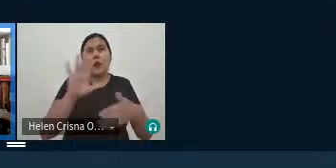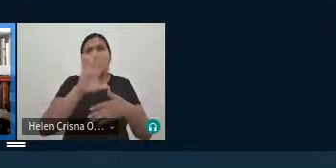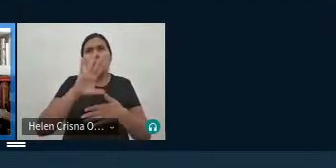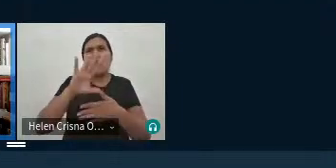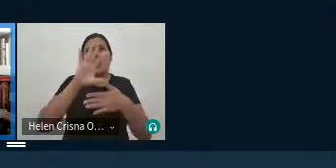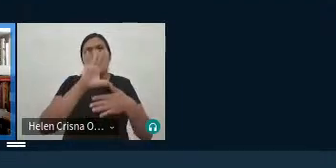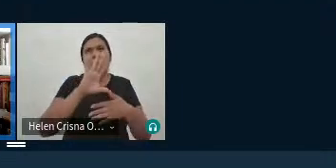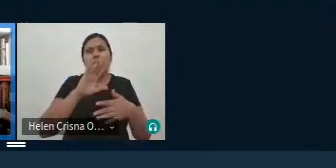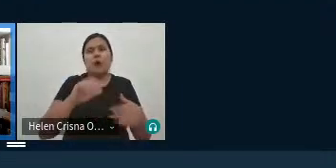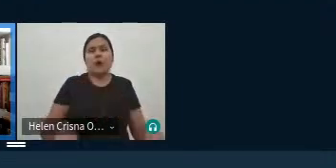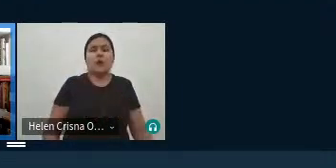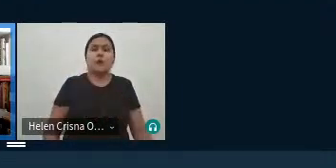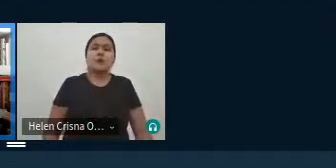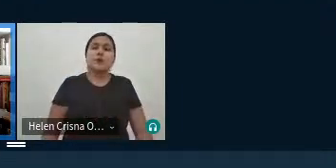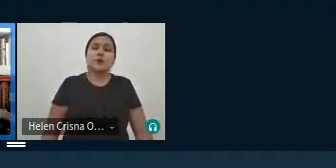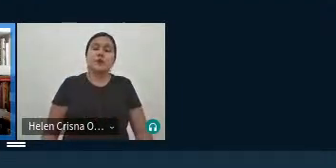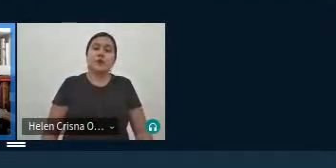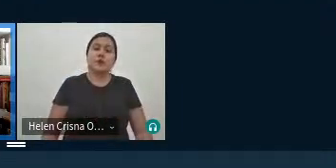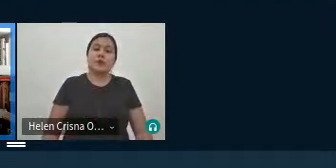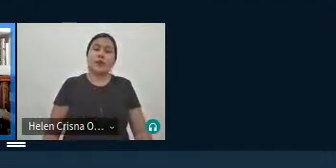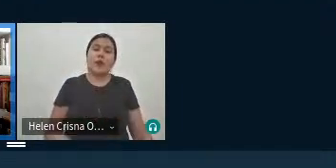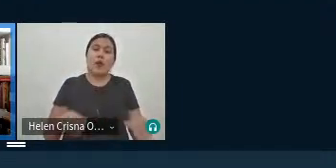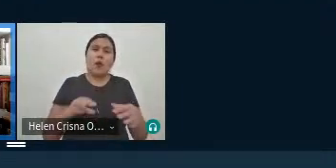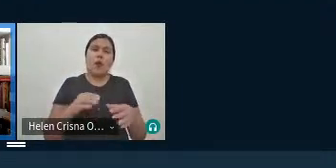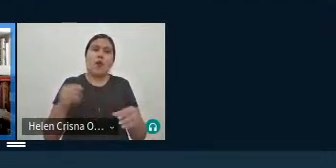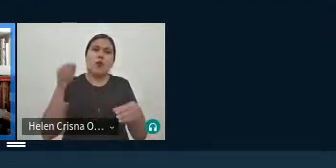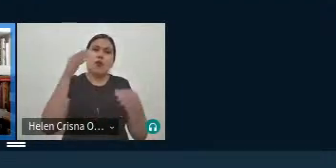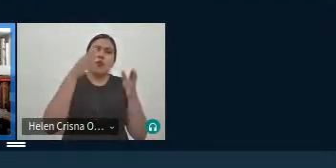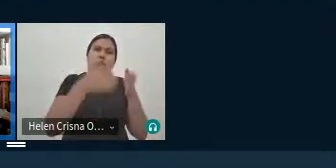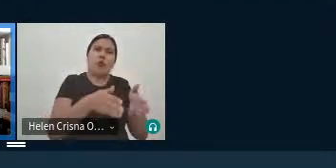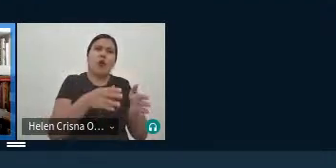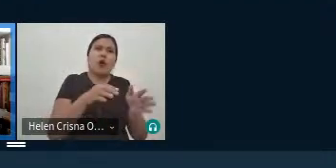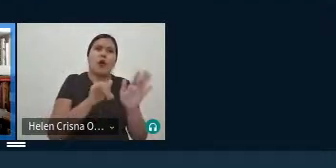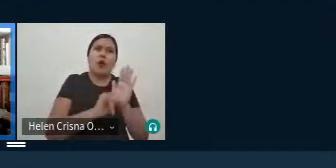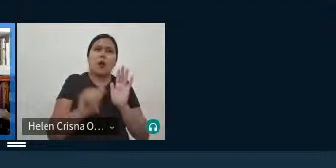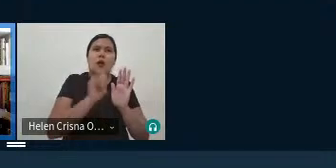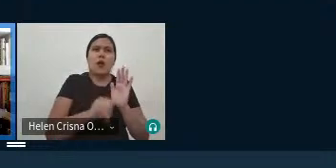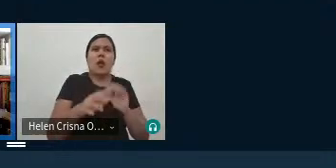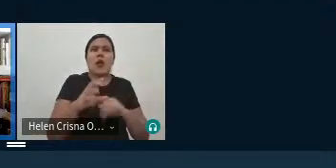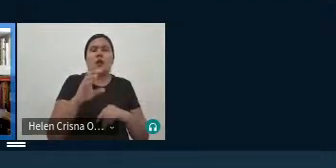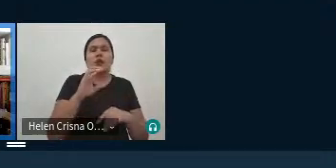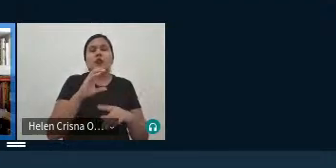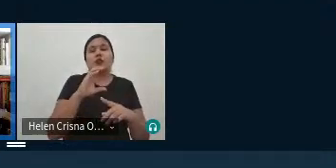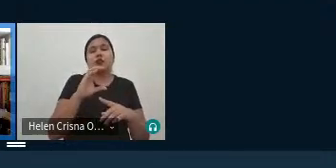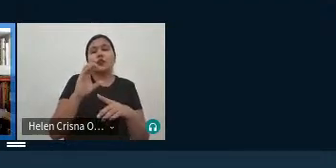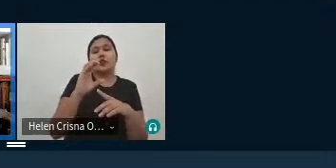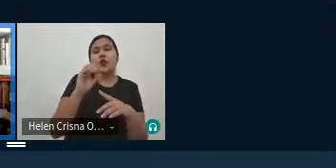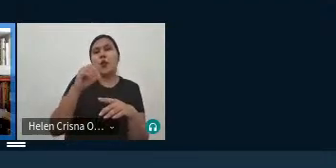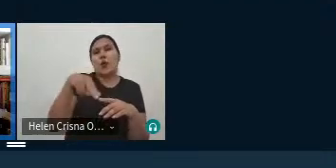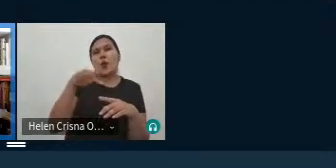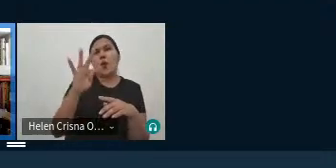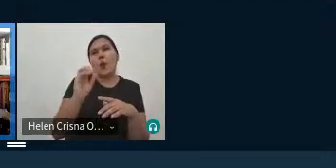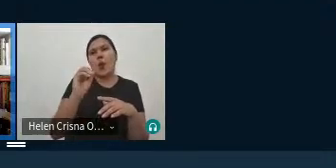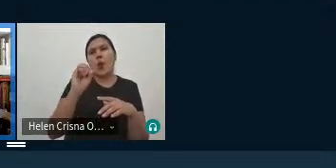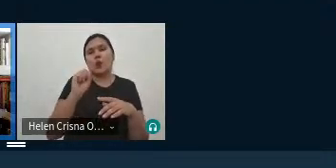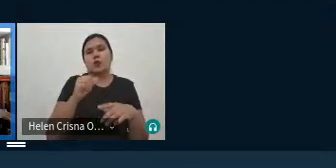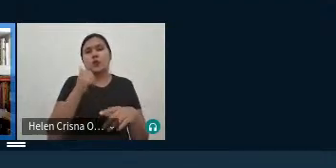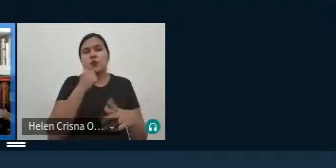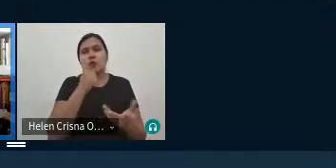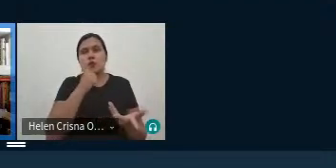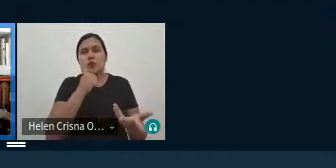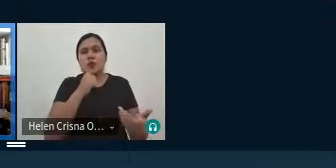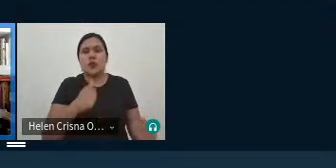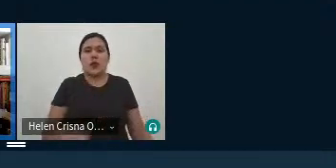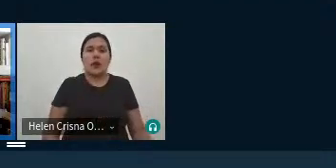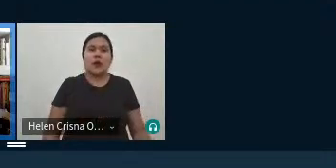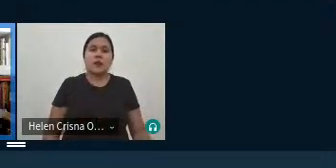caribenha é uma revista que é voltada para publicação e tradução de contos e ensaios de autoras mulheres assim como de